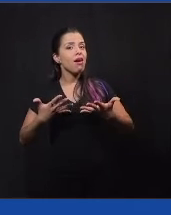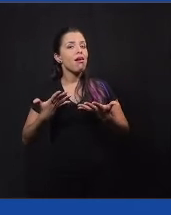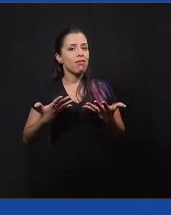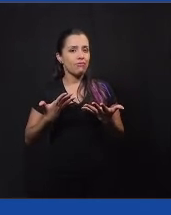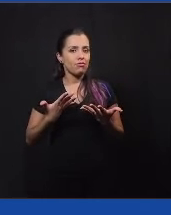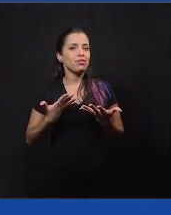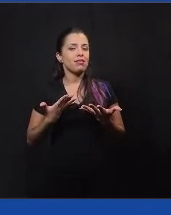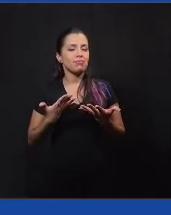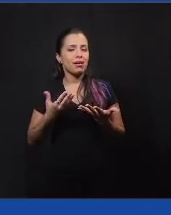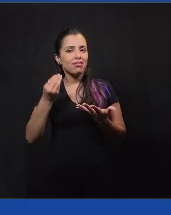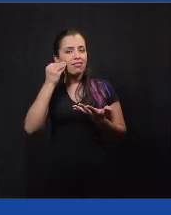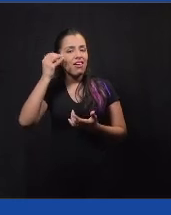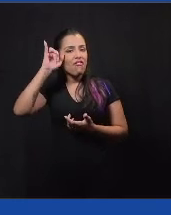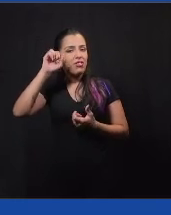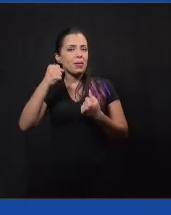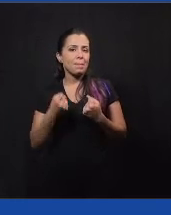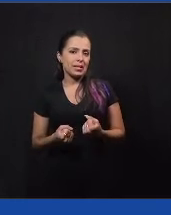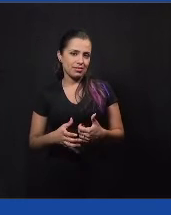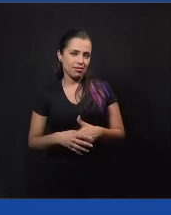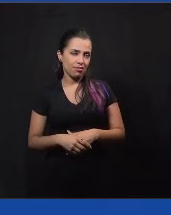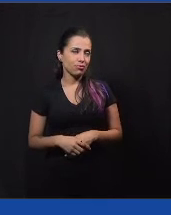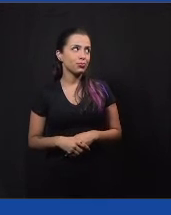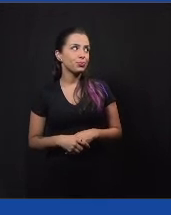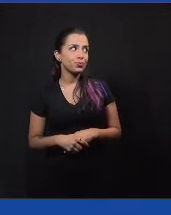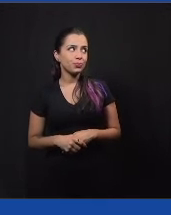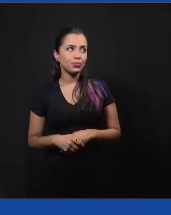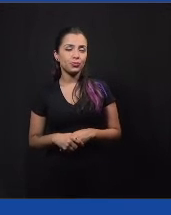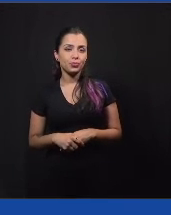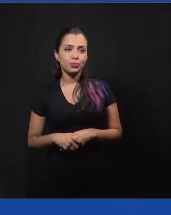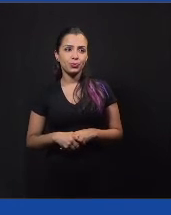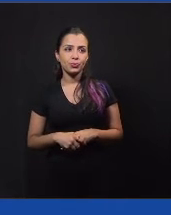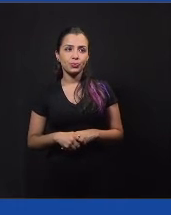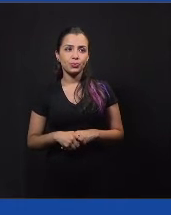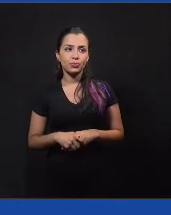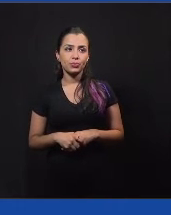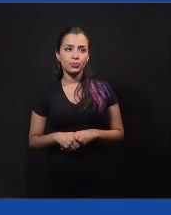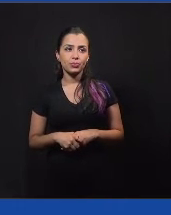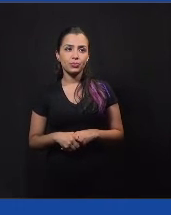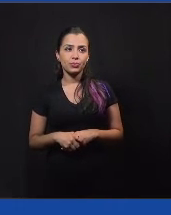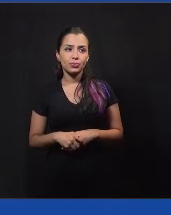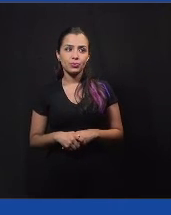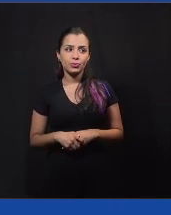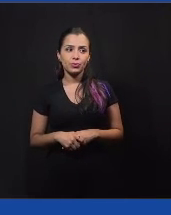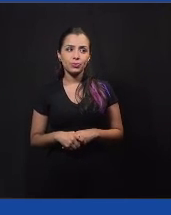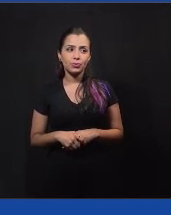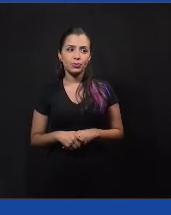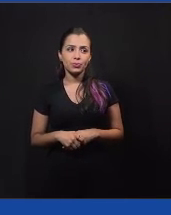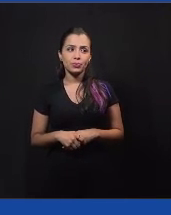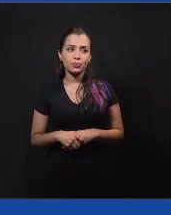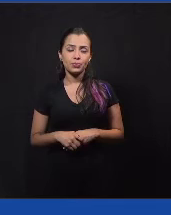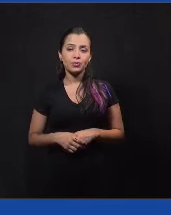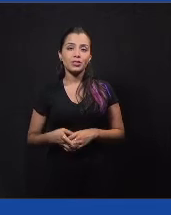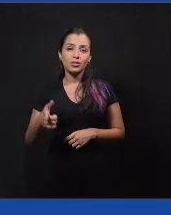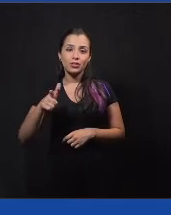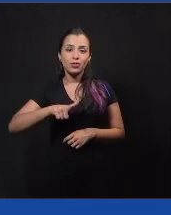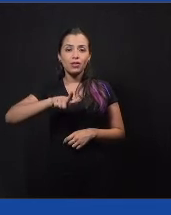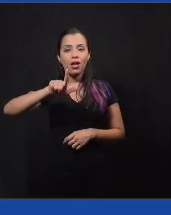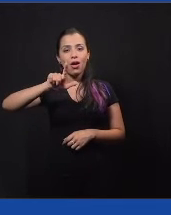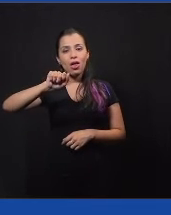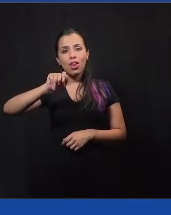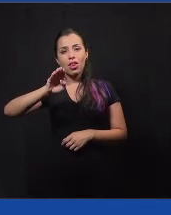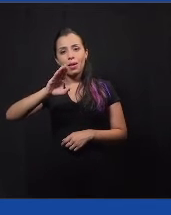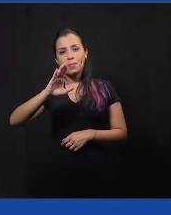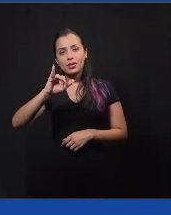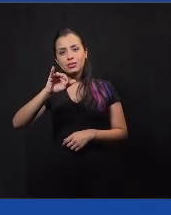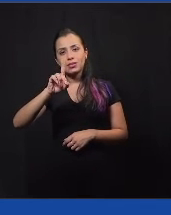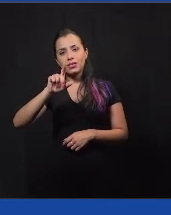pesada. E, bom, mais uma vez, né, o Lab Cidadania, a gente acha que foi uma